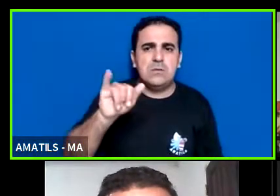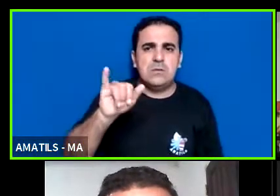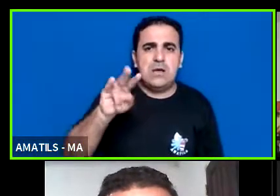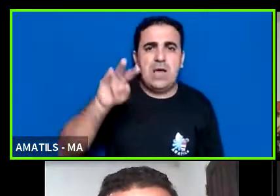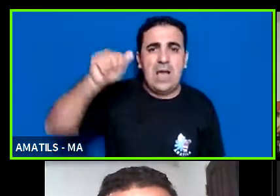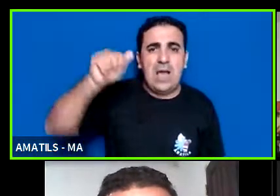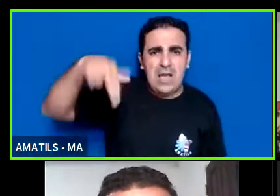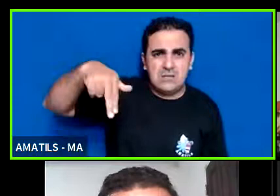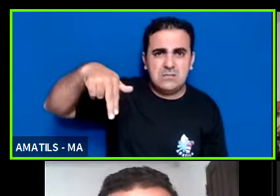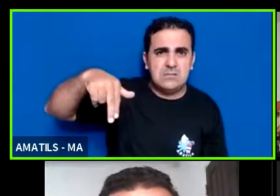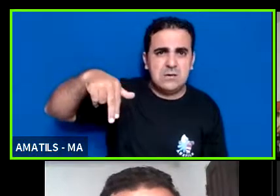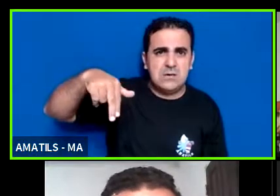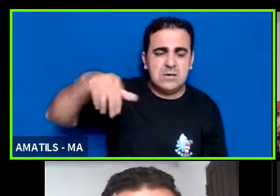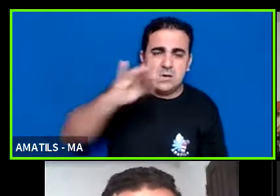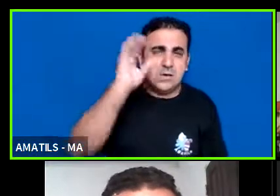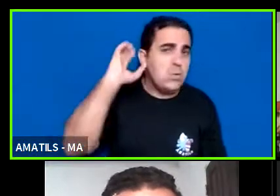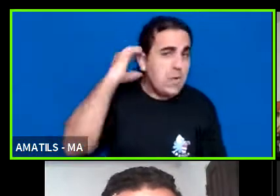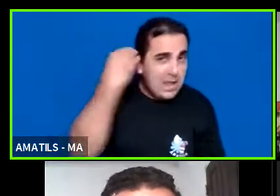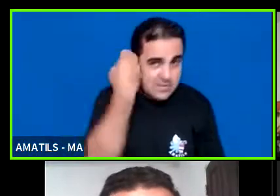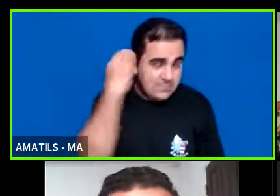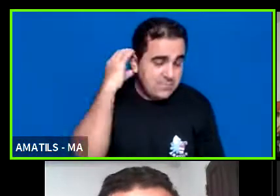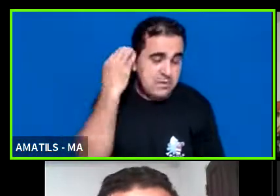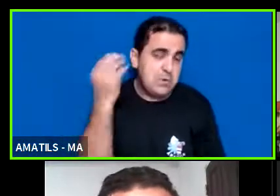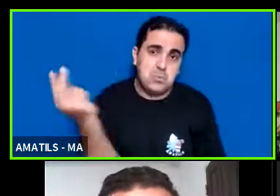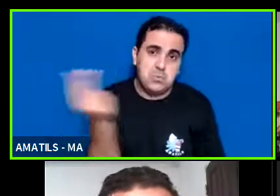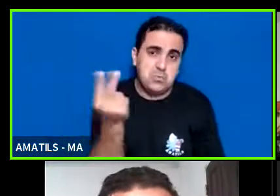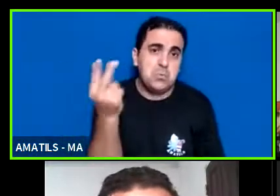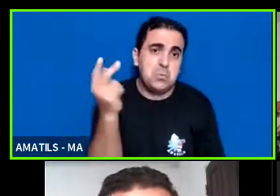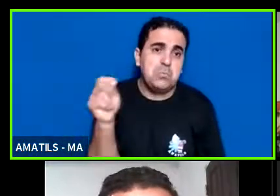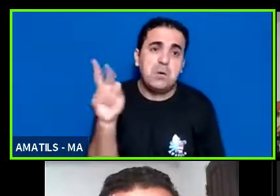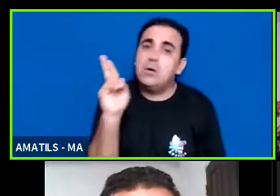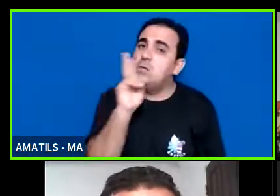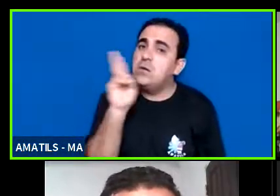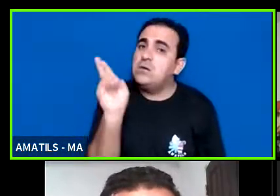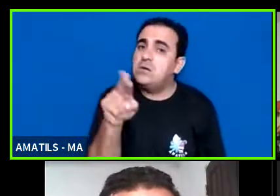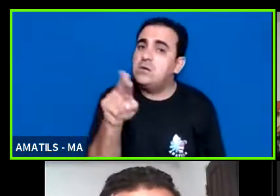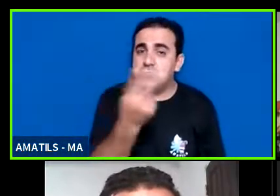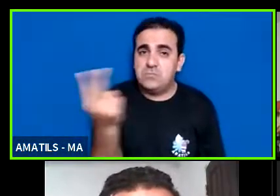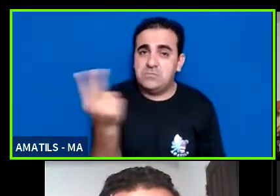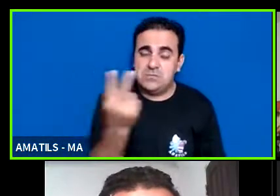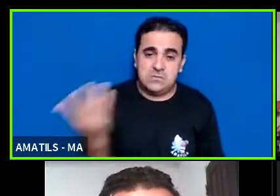isso então eles podem contribuir nessa resposta para você